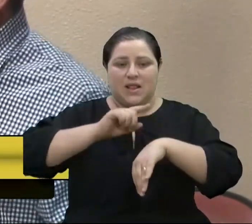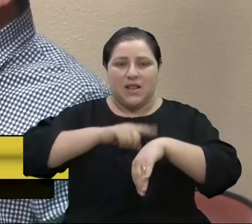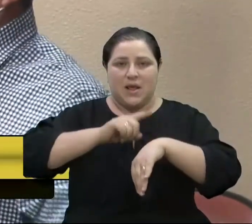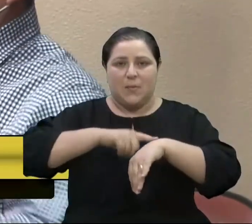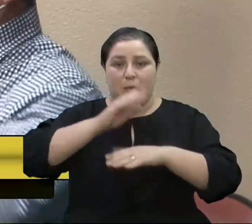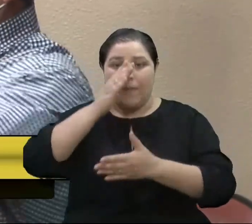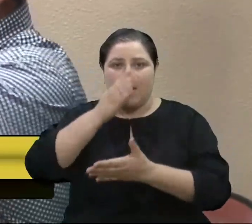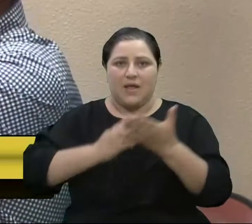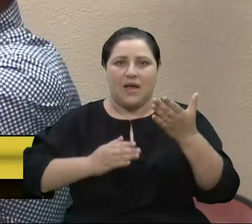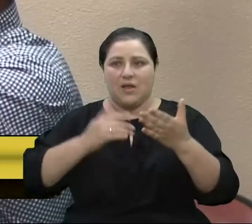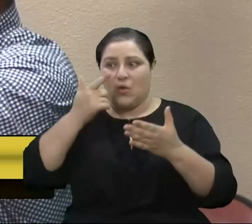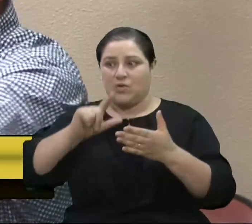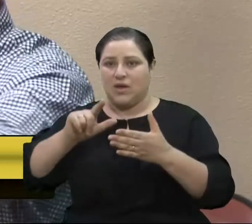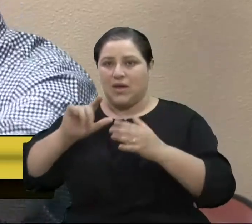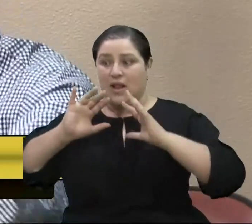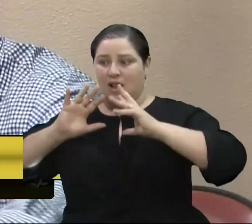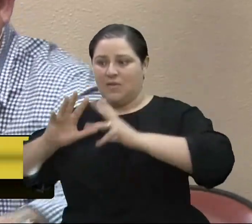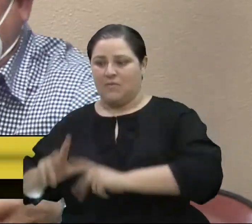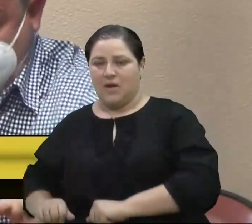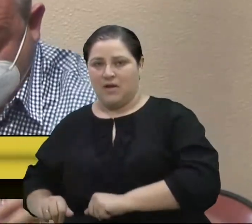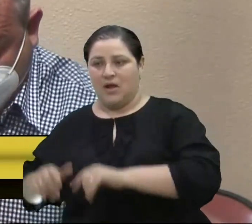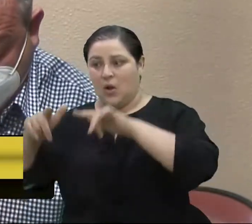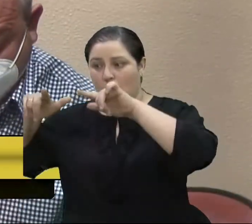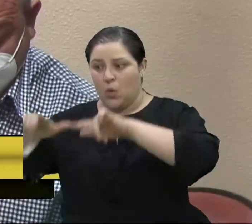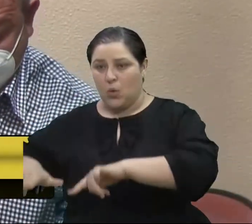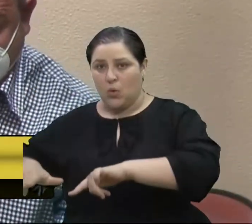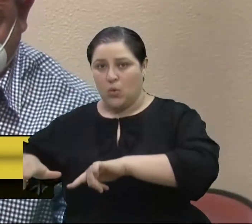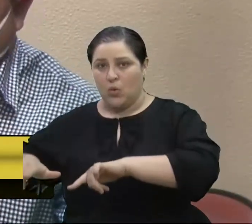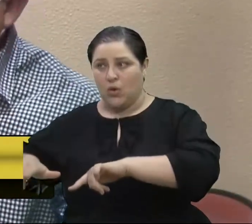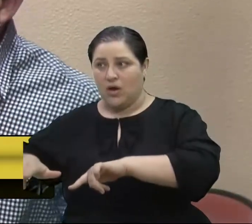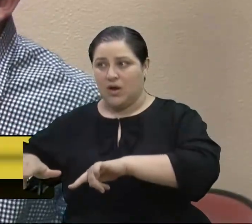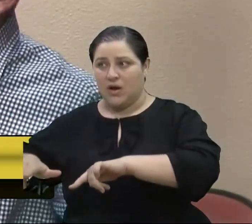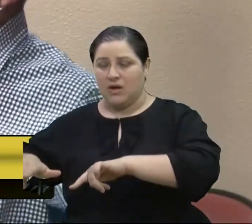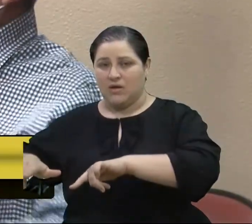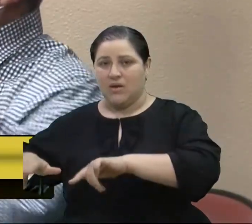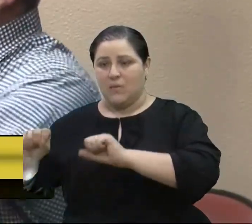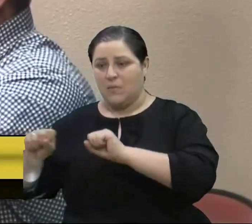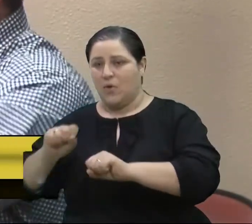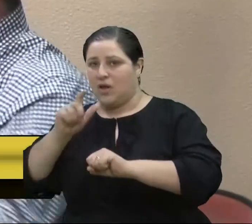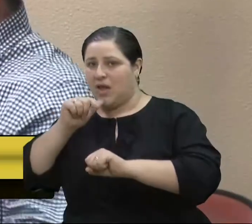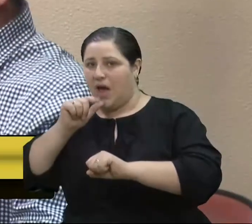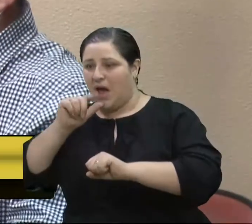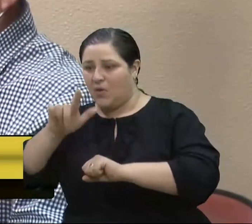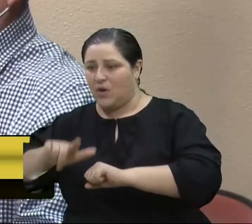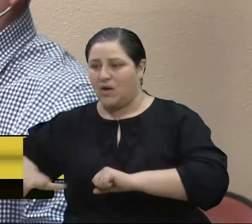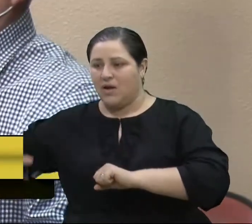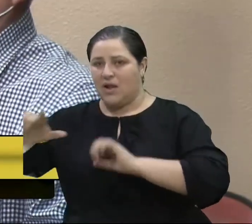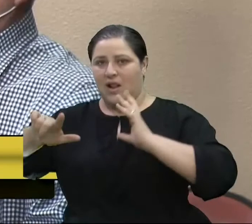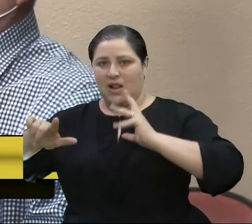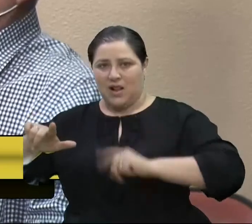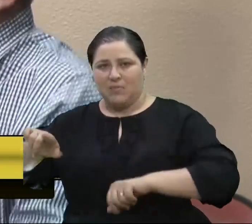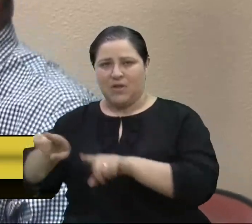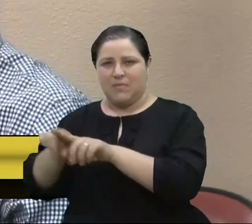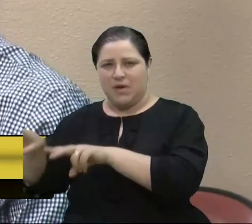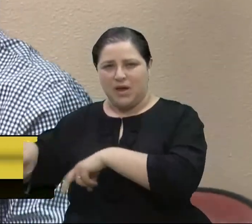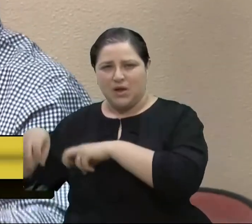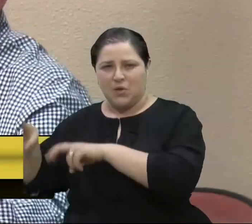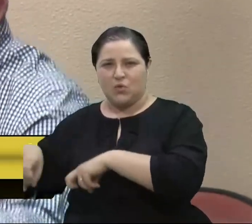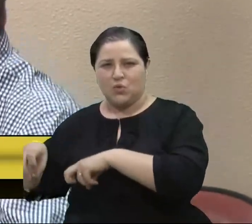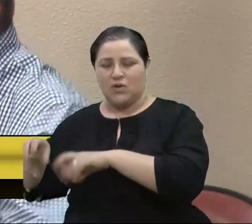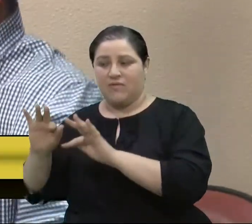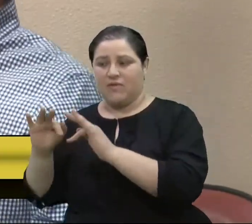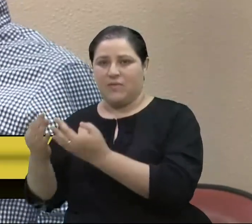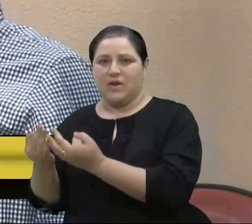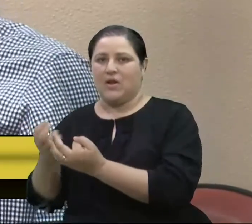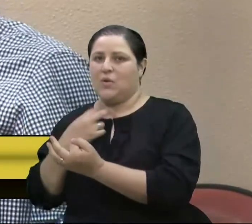pudesse limpar. Então, aquelas propriedades que poderia ter uma água ali armazenada, também lá naquela agricultura familiar, não pode, porque